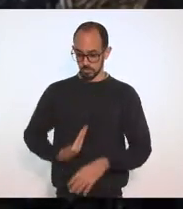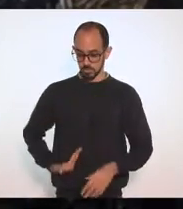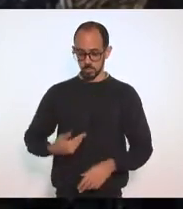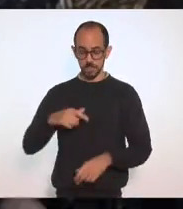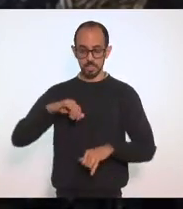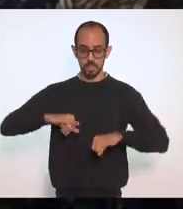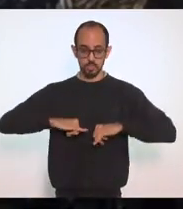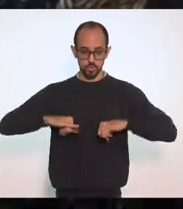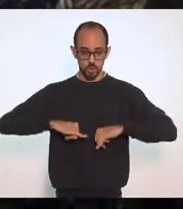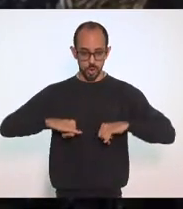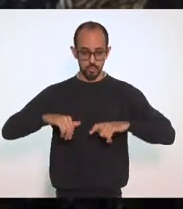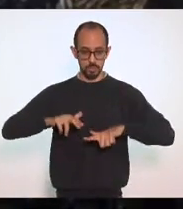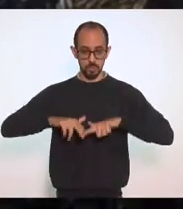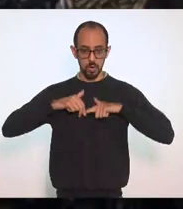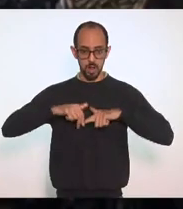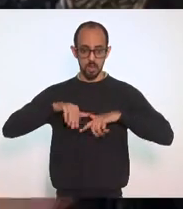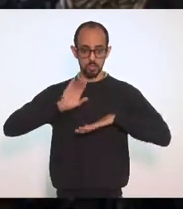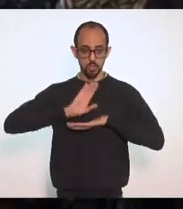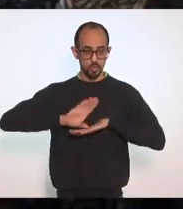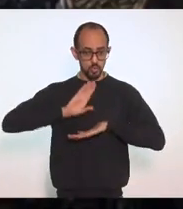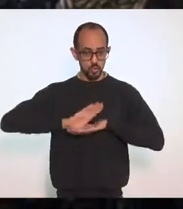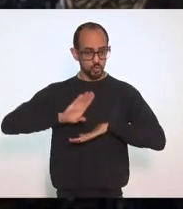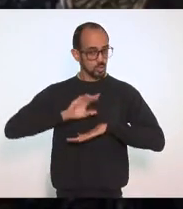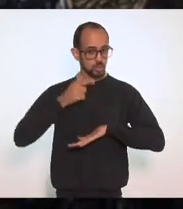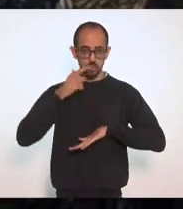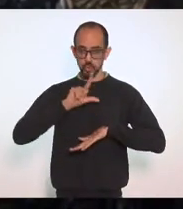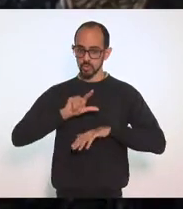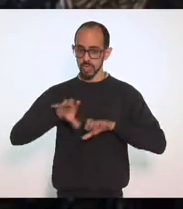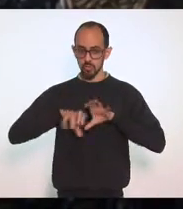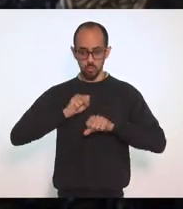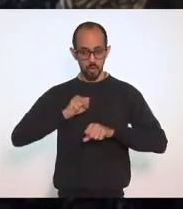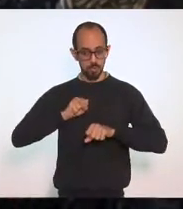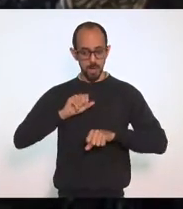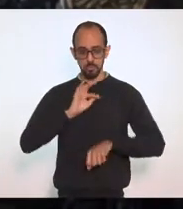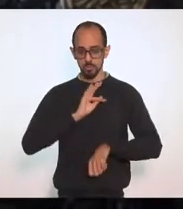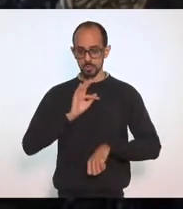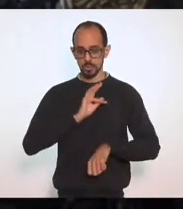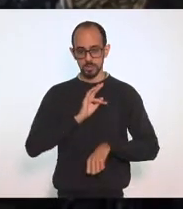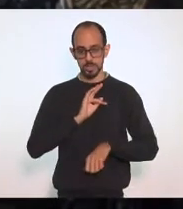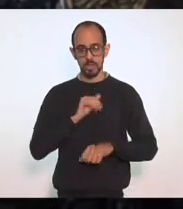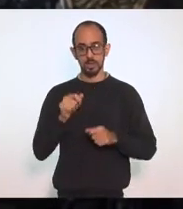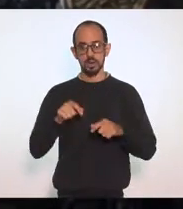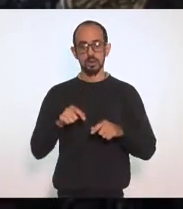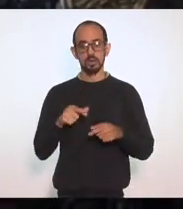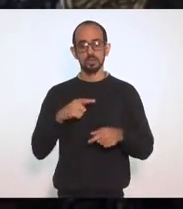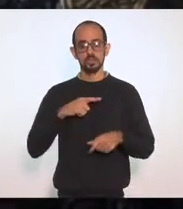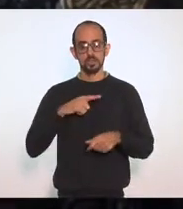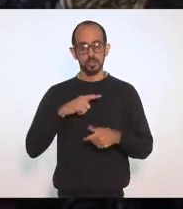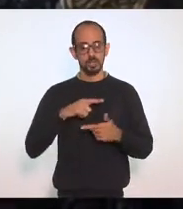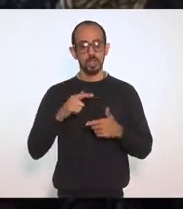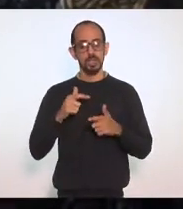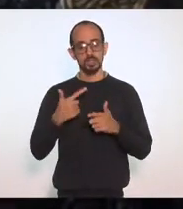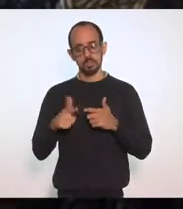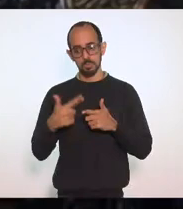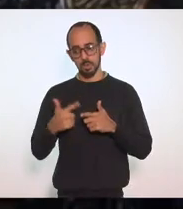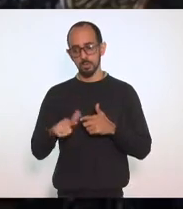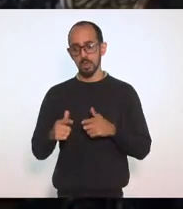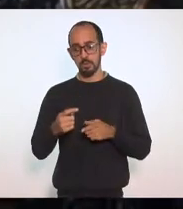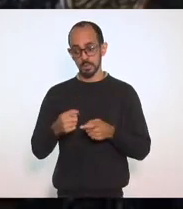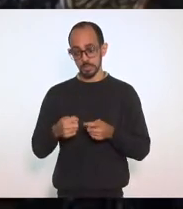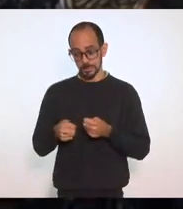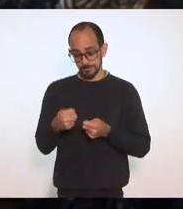da formação, a gente não consegue formar muitos policiais, a gente tem o regime de recuperação fiscal, a gente está hoje muito